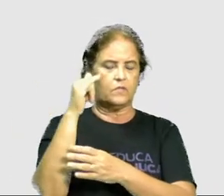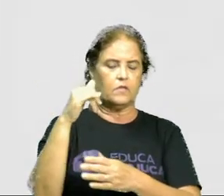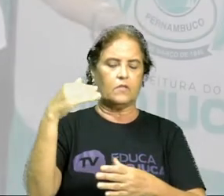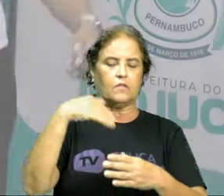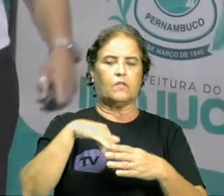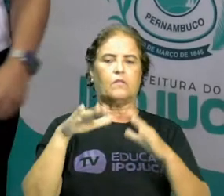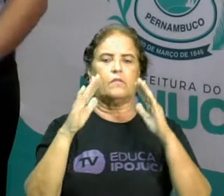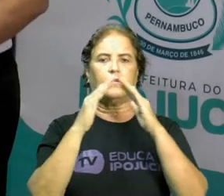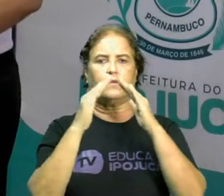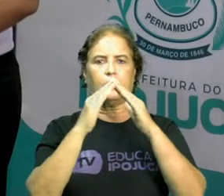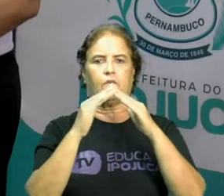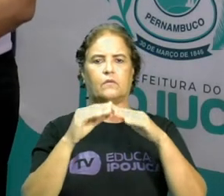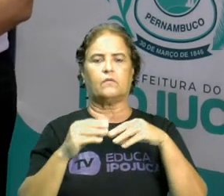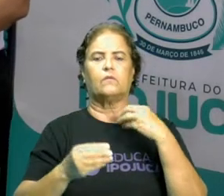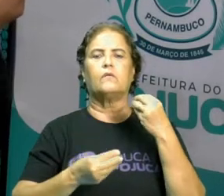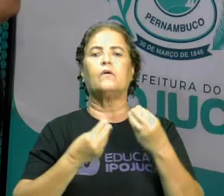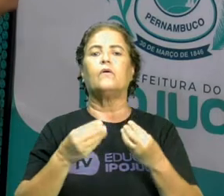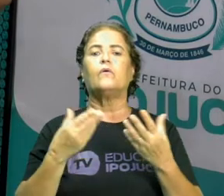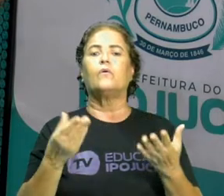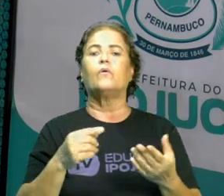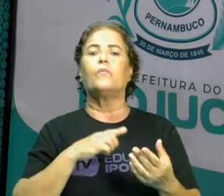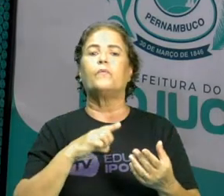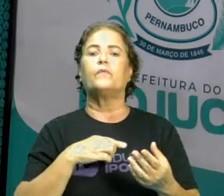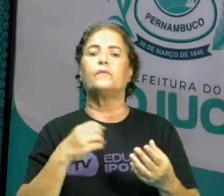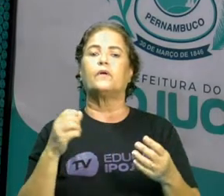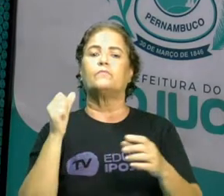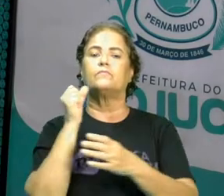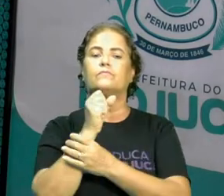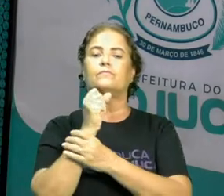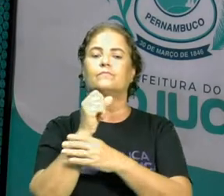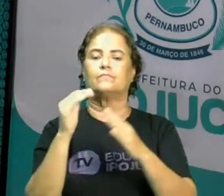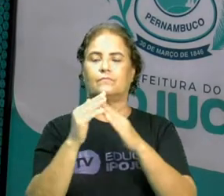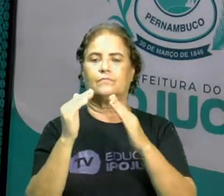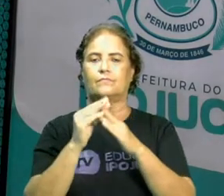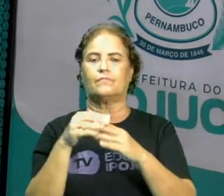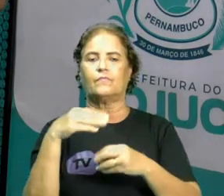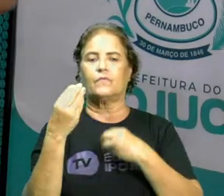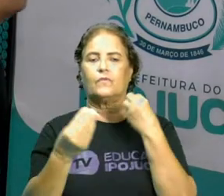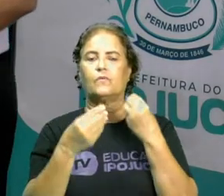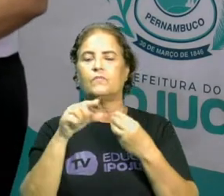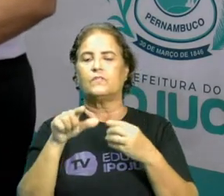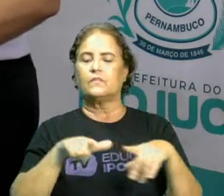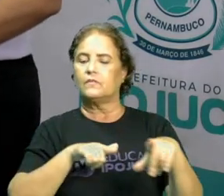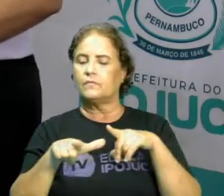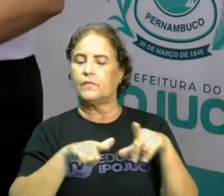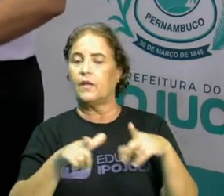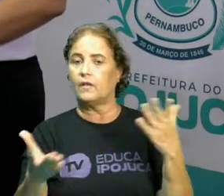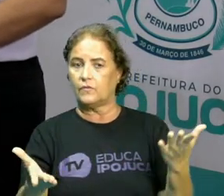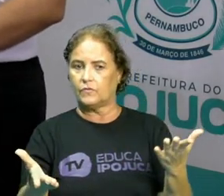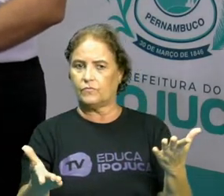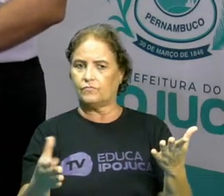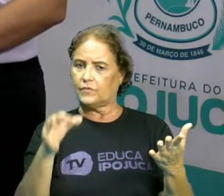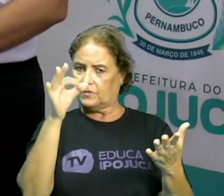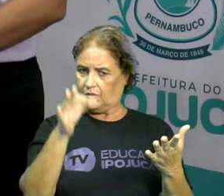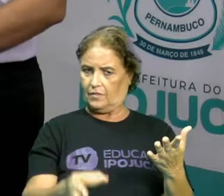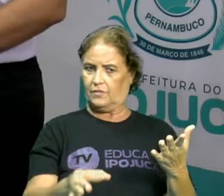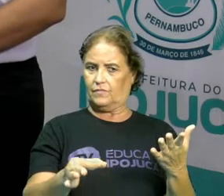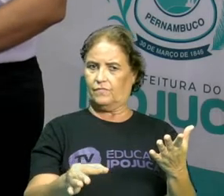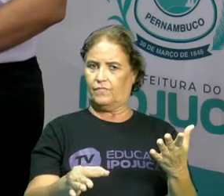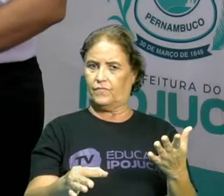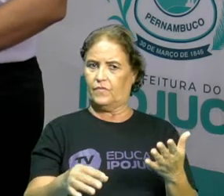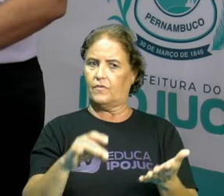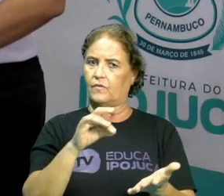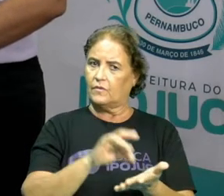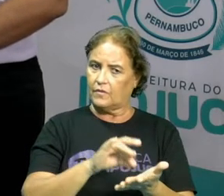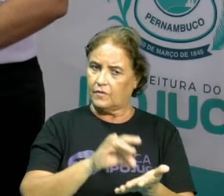Então, como é que está a segurança da sua casa? Como é que você está aí trabalhando com os equipamentos elétricos? Está tudo certinho? Tem